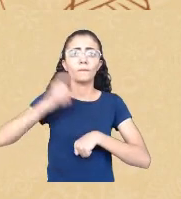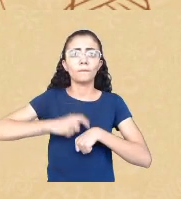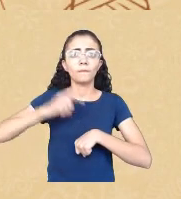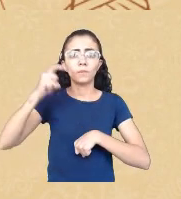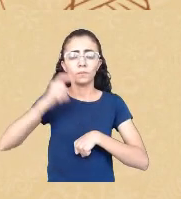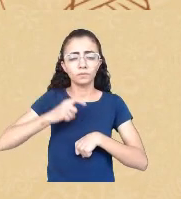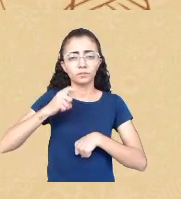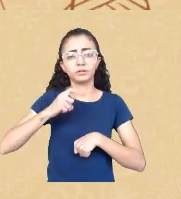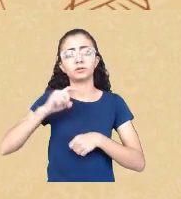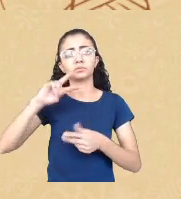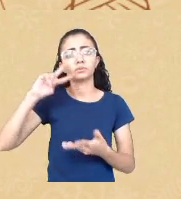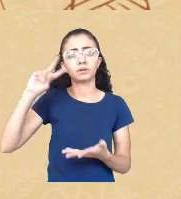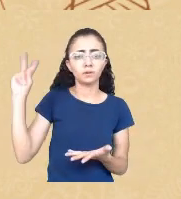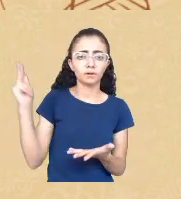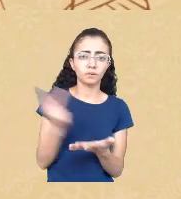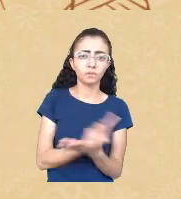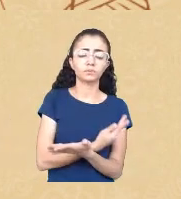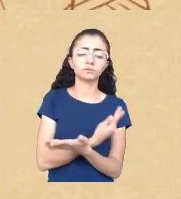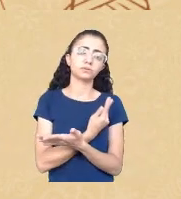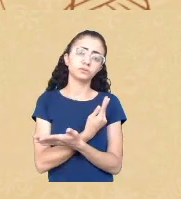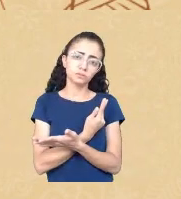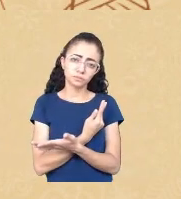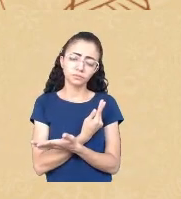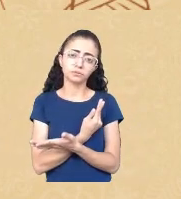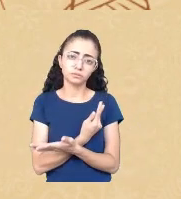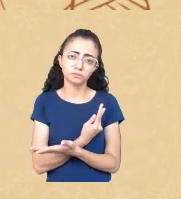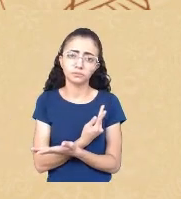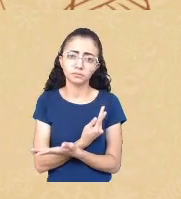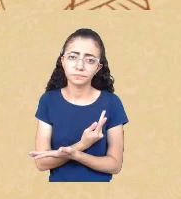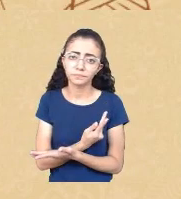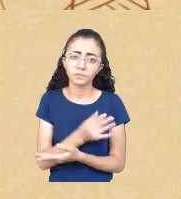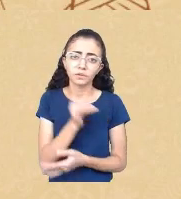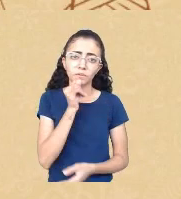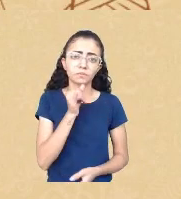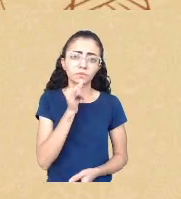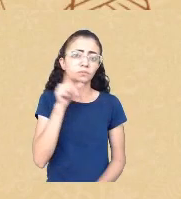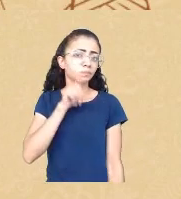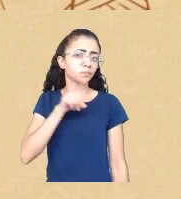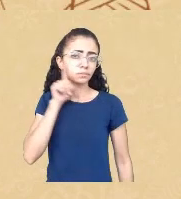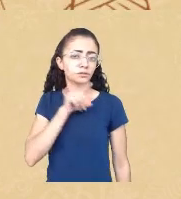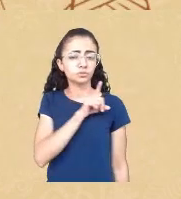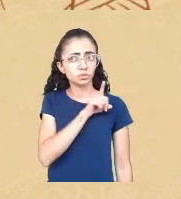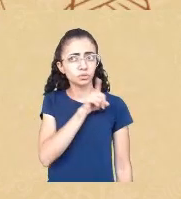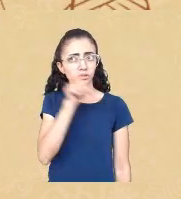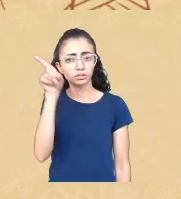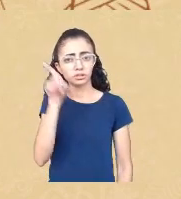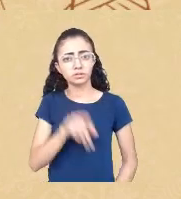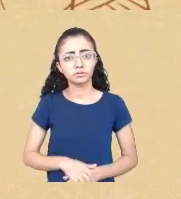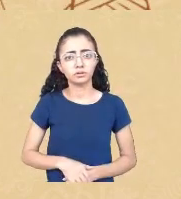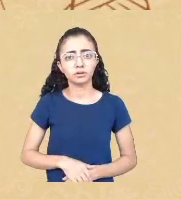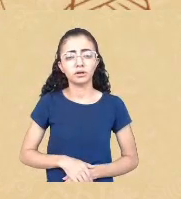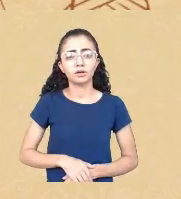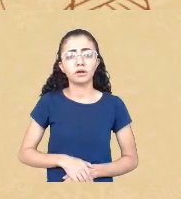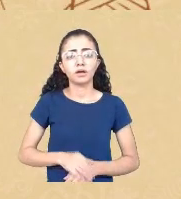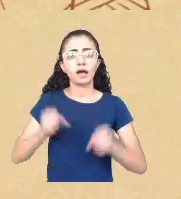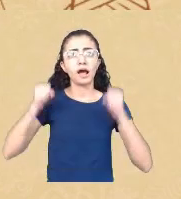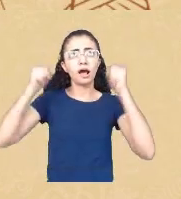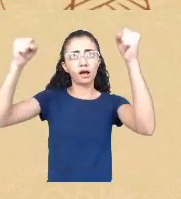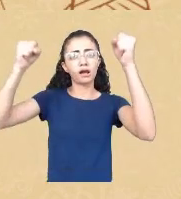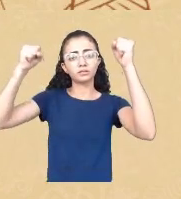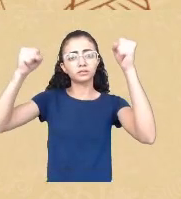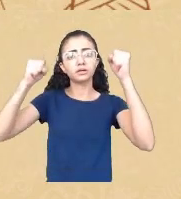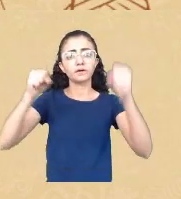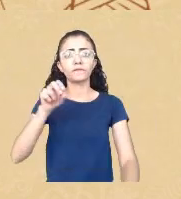a exemplo dos Estados Unidos vidas negras importam e eu pergunto